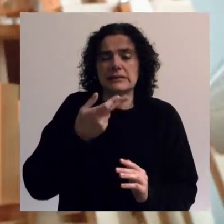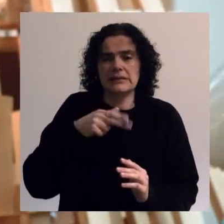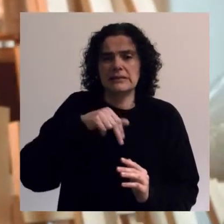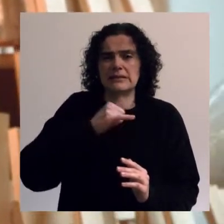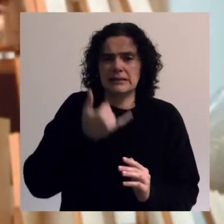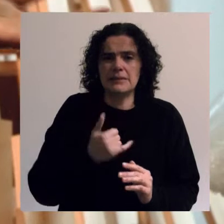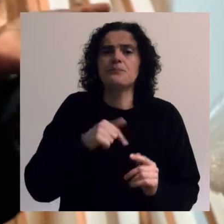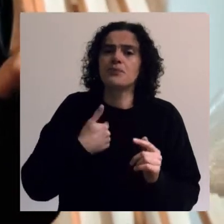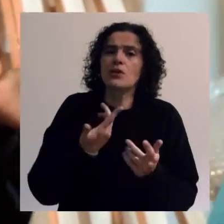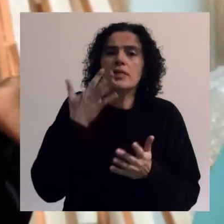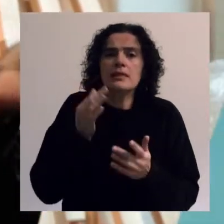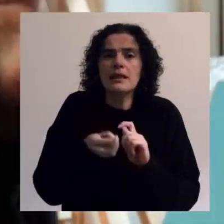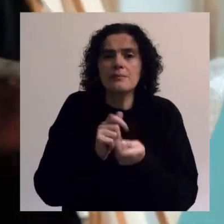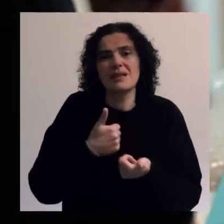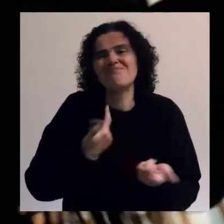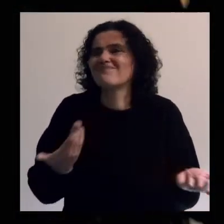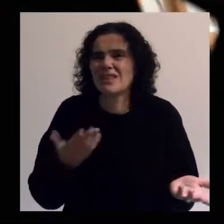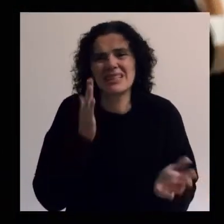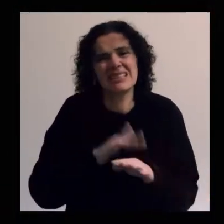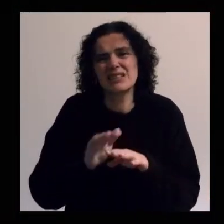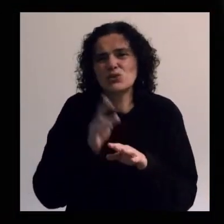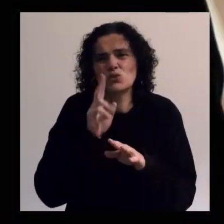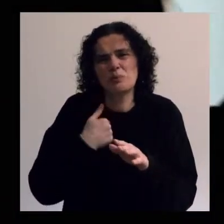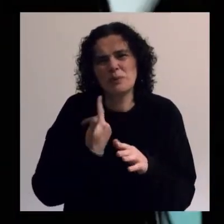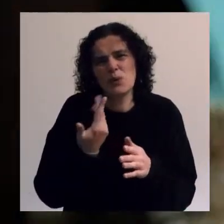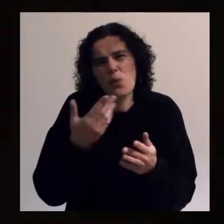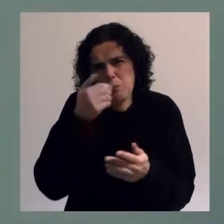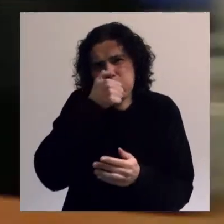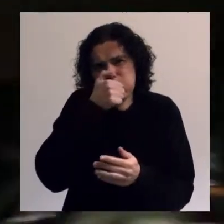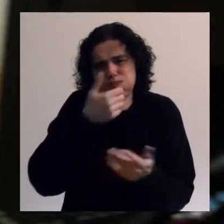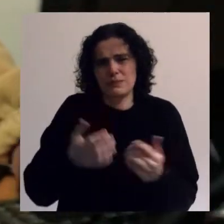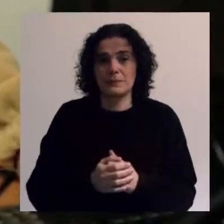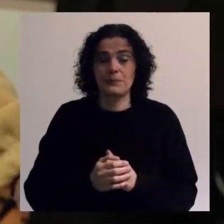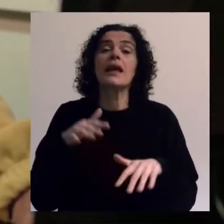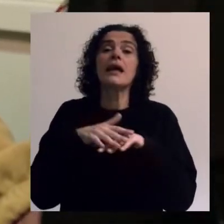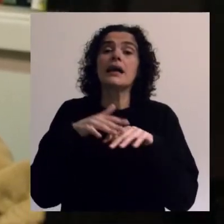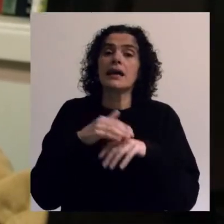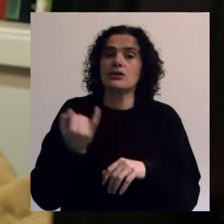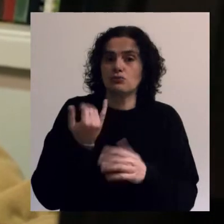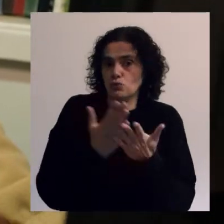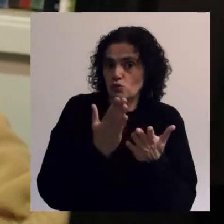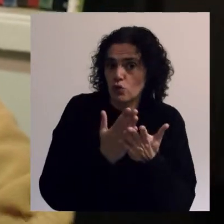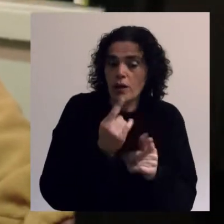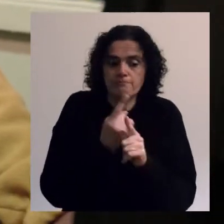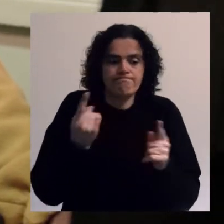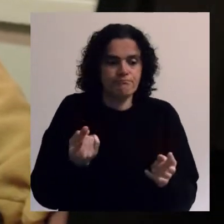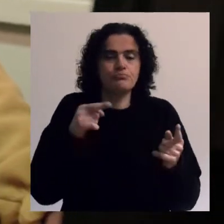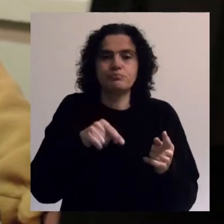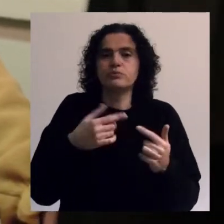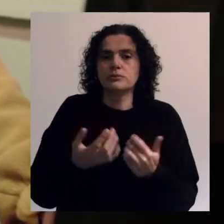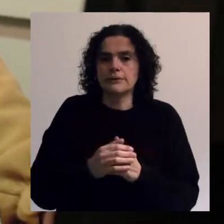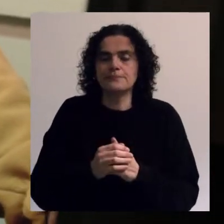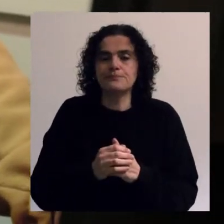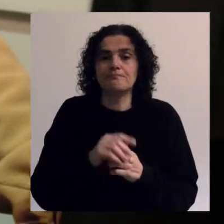adaptar. Mas, meus queridos, com licença e que eu estou muito ocupada. A rede é uma instituição escola, na medida em que